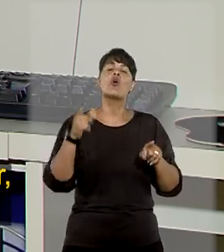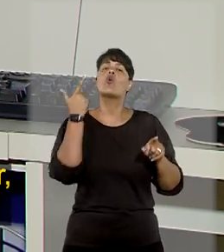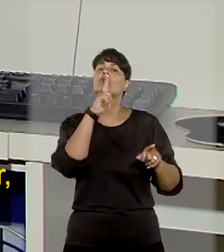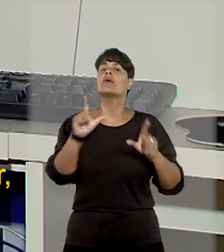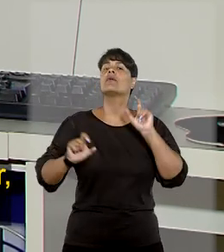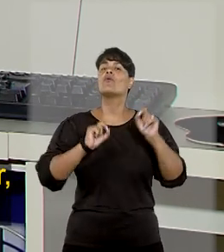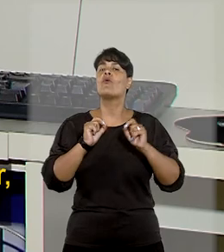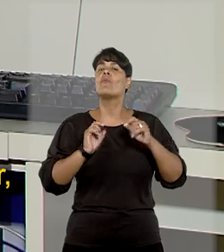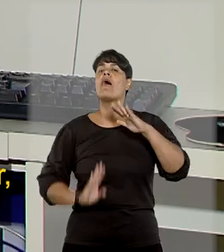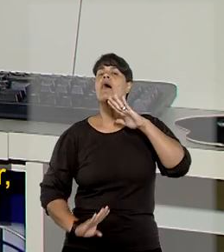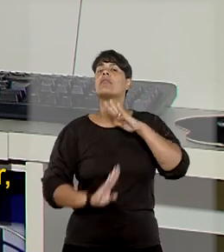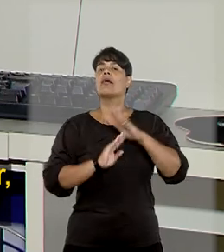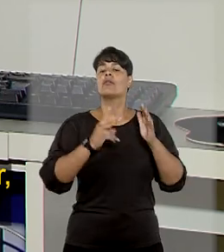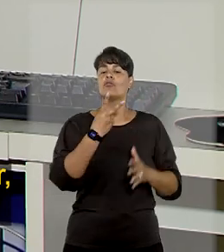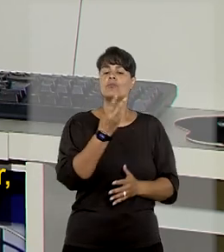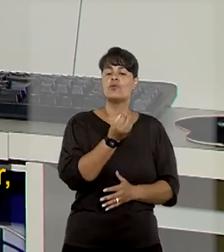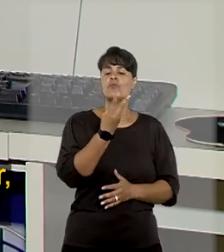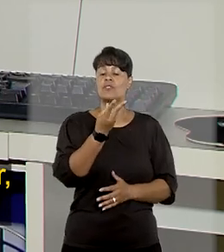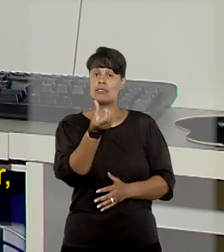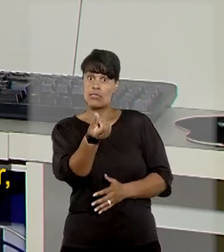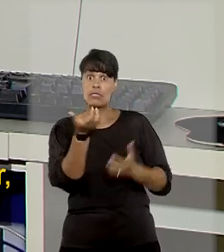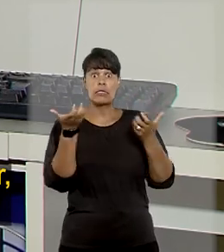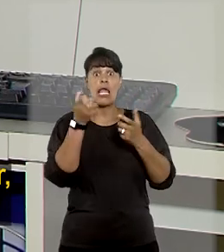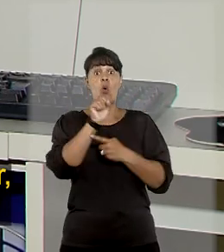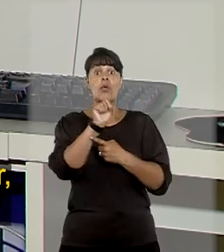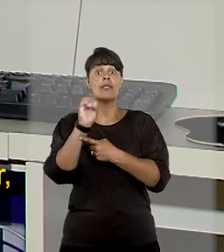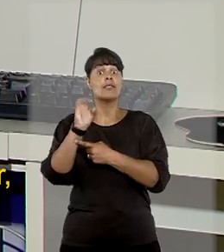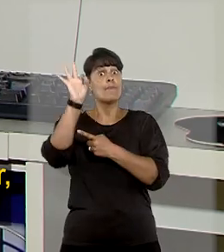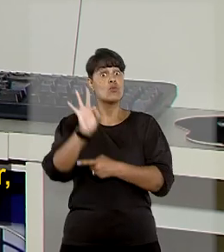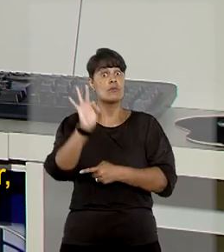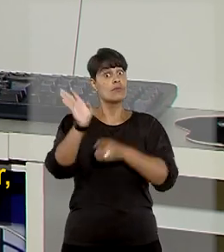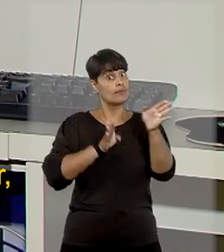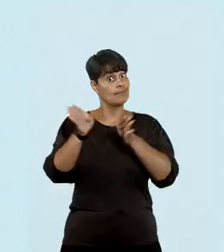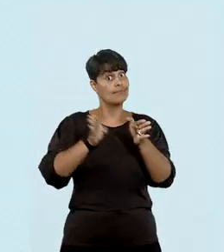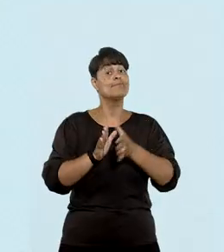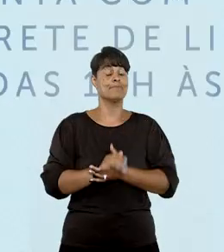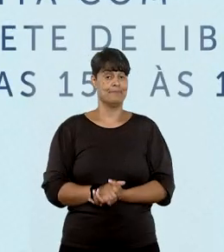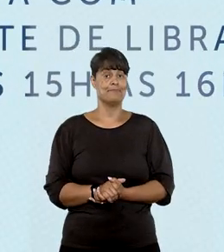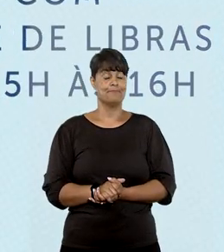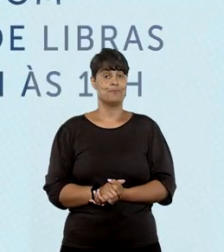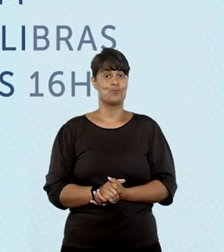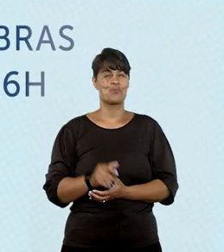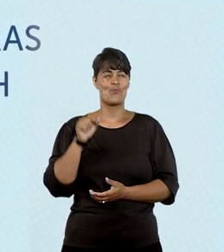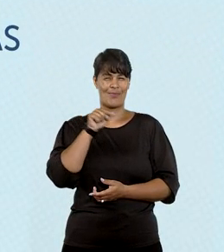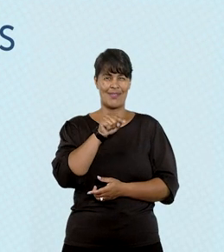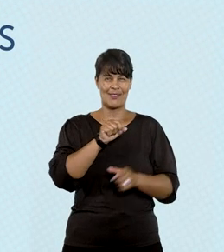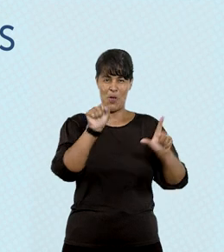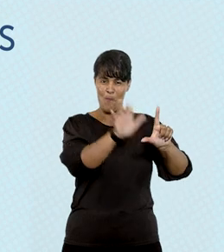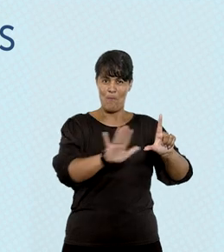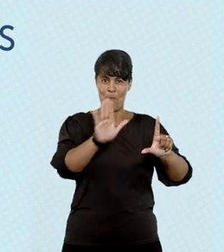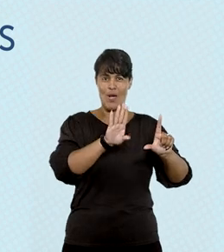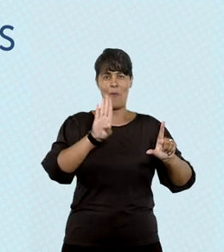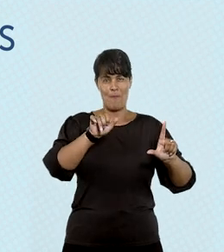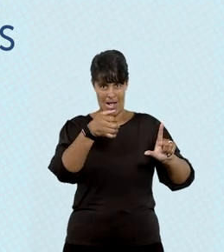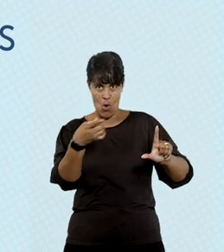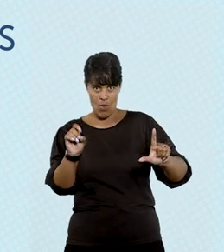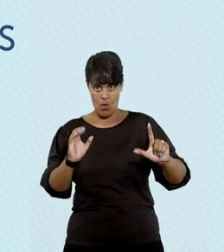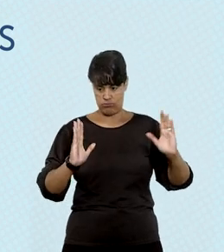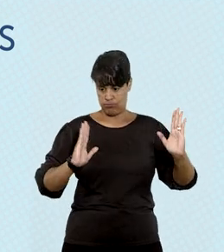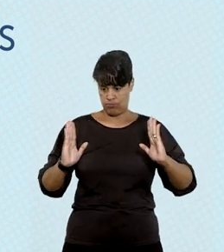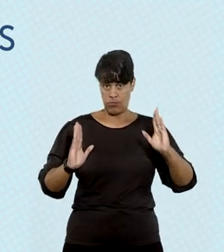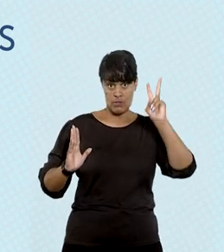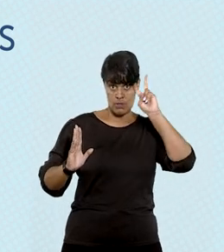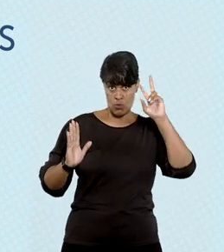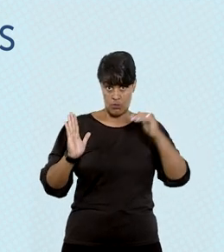2026 80% de acessibilidade no tribunal. A sala acessível do Balcão Virtual funciona de